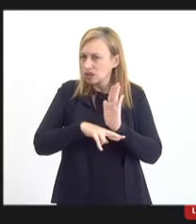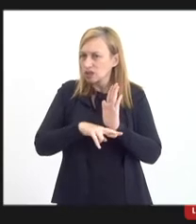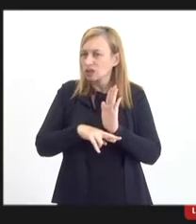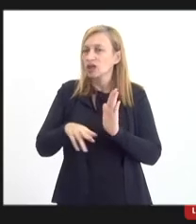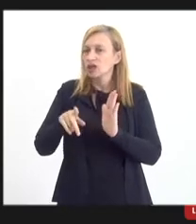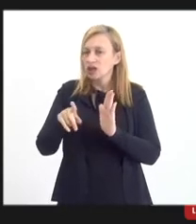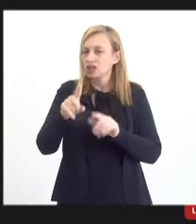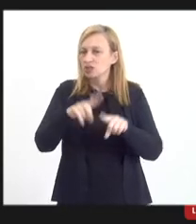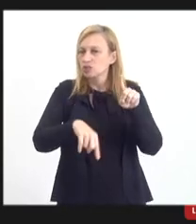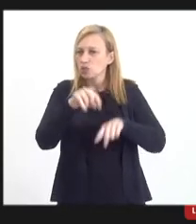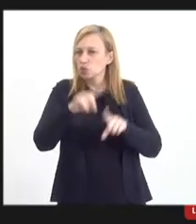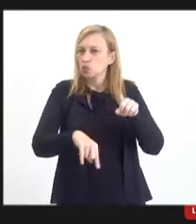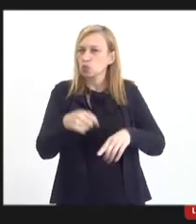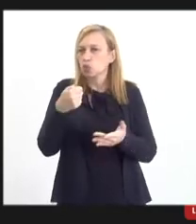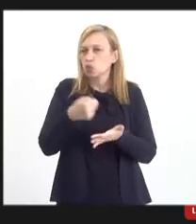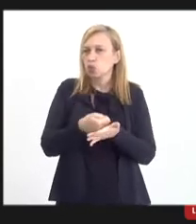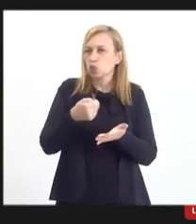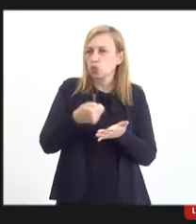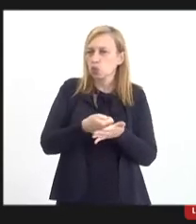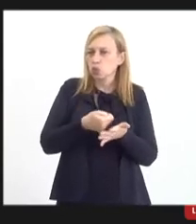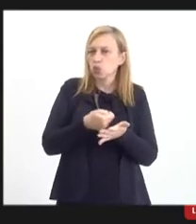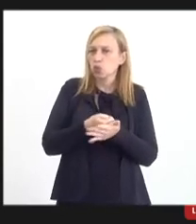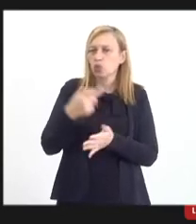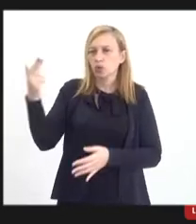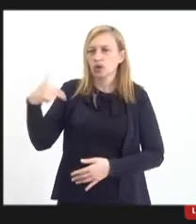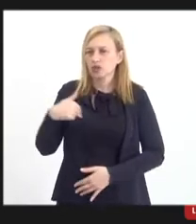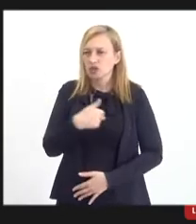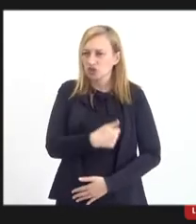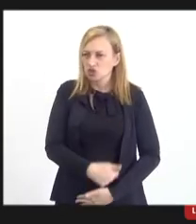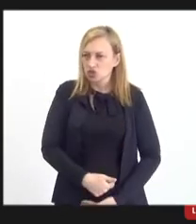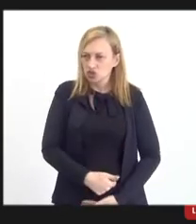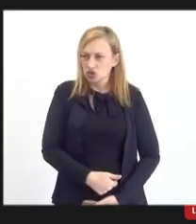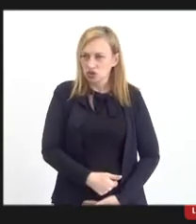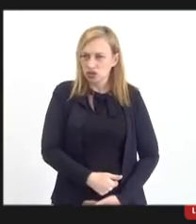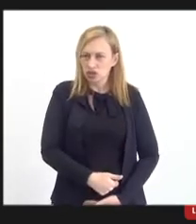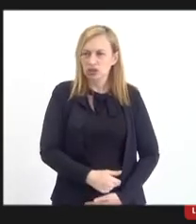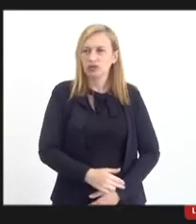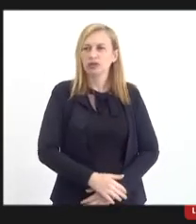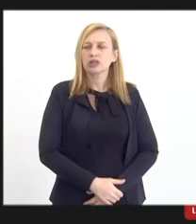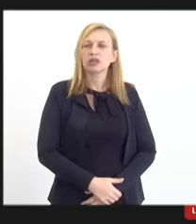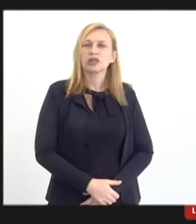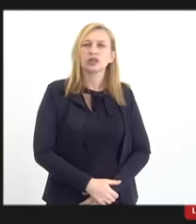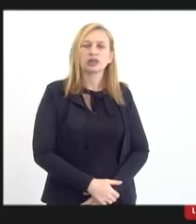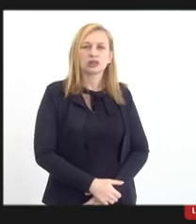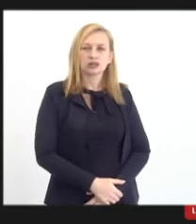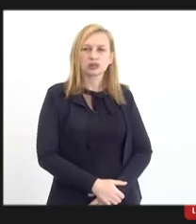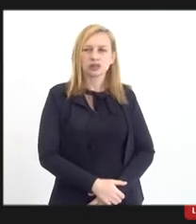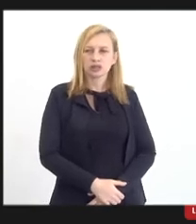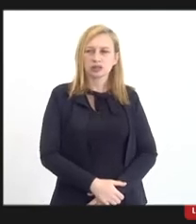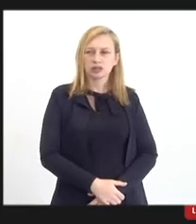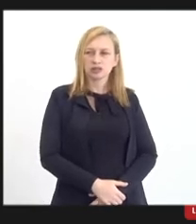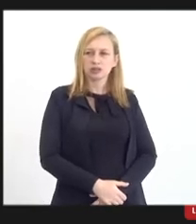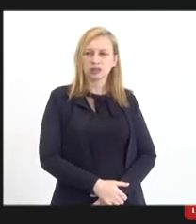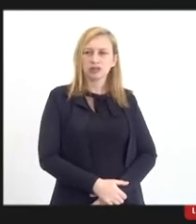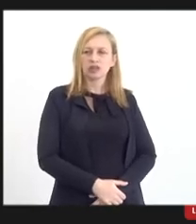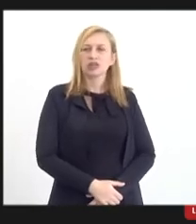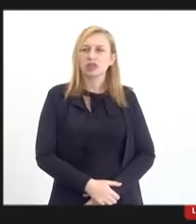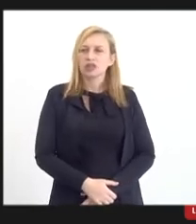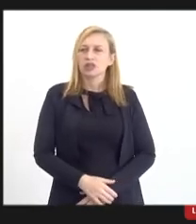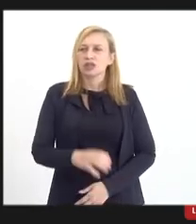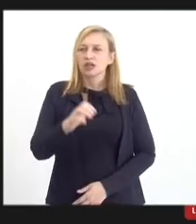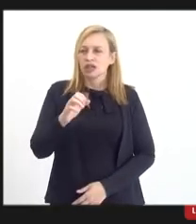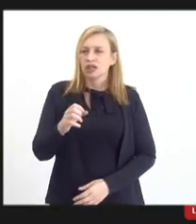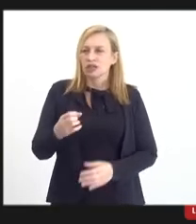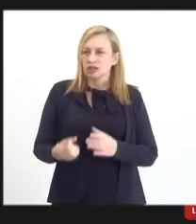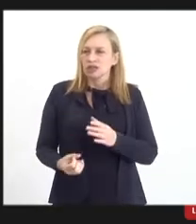obrigados a vir da China, os FVSOs são obrigados a vir da China para cá com esses equipamentos instalados, mesmo que